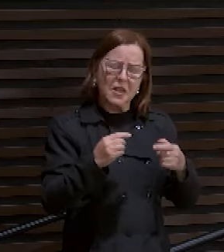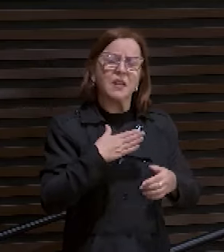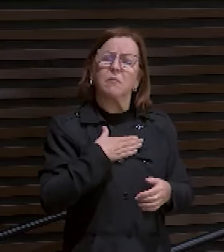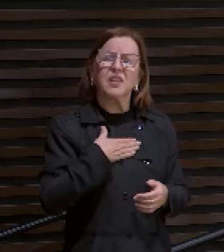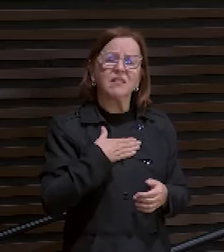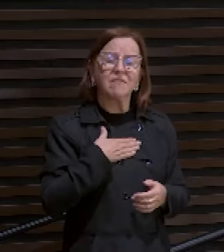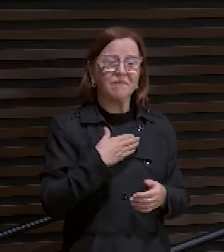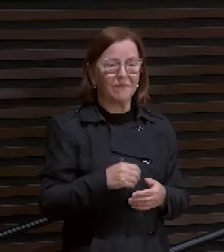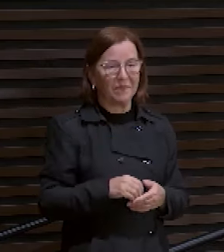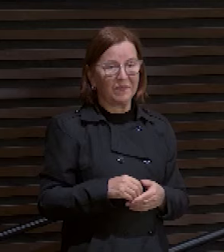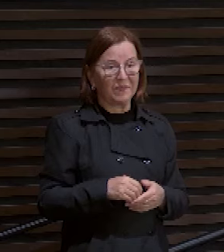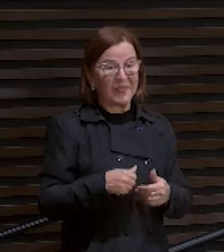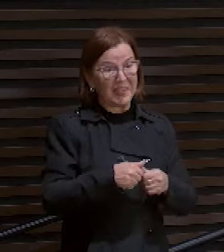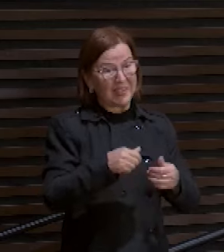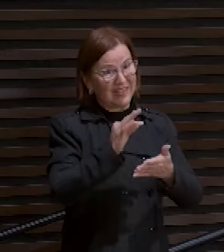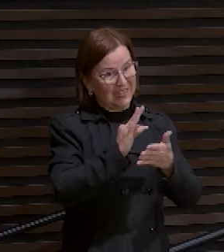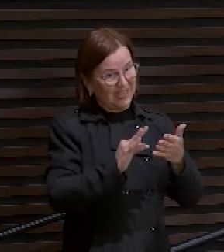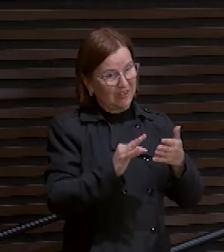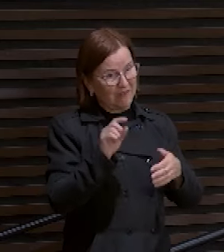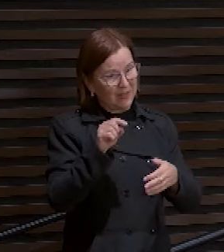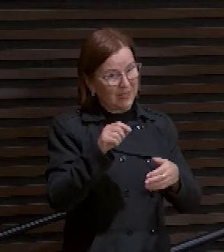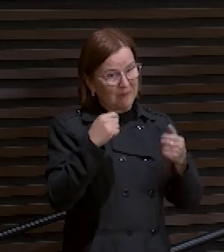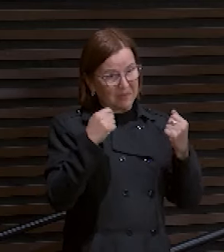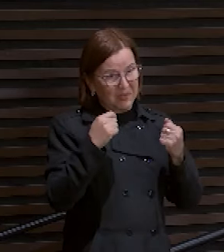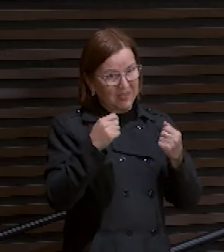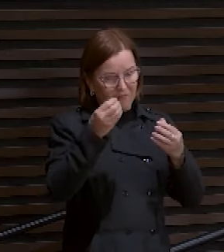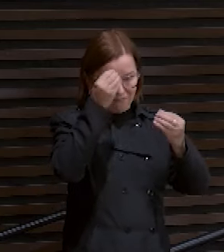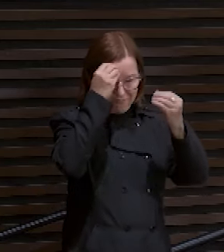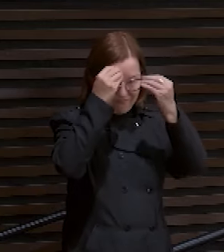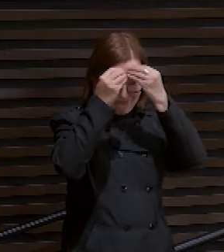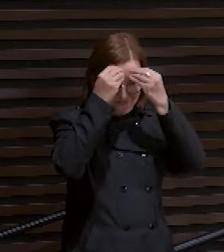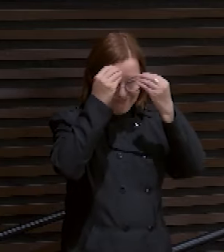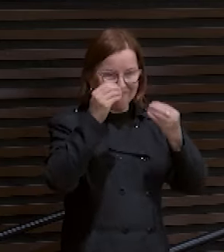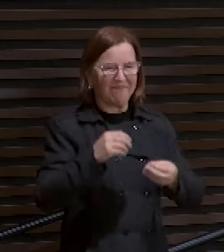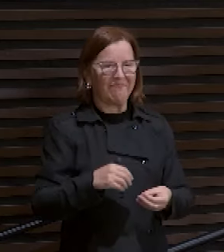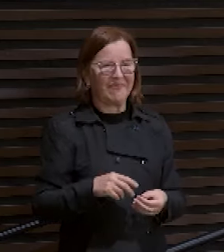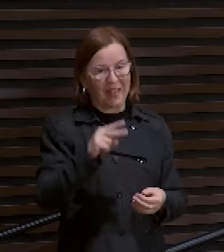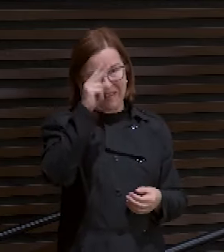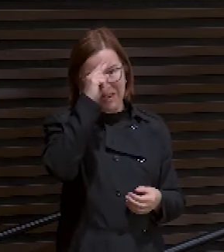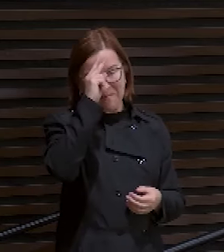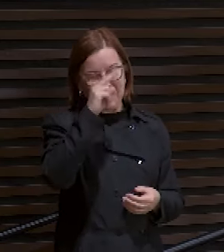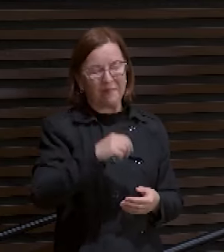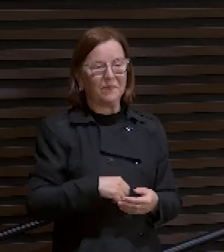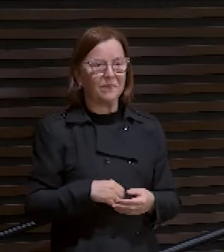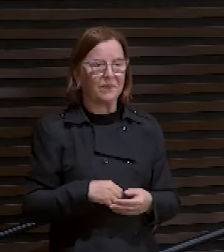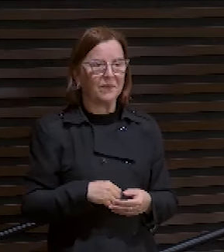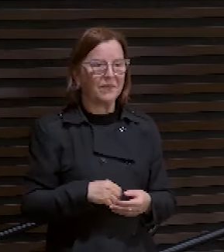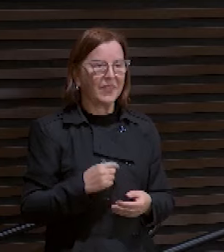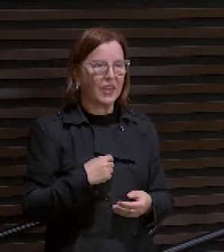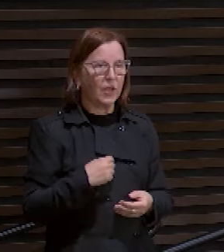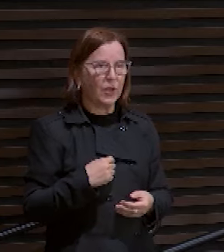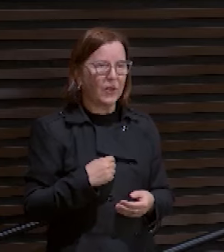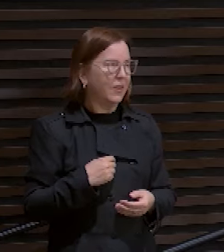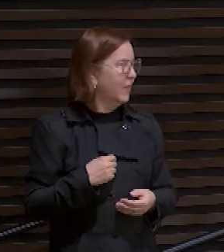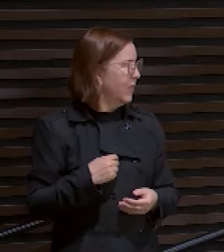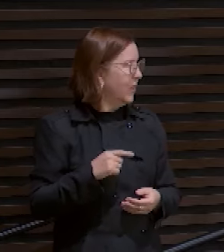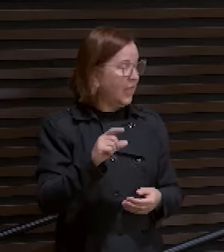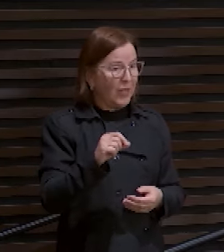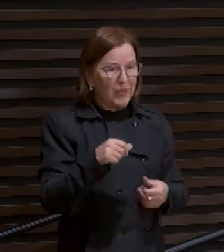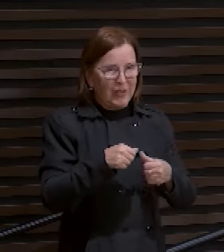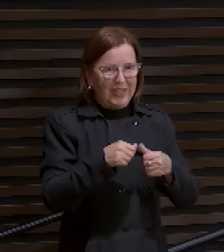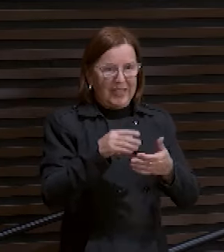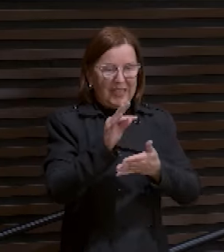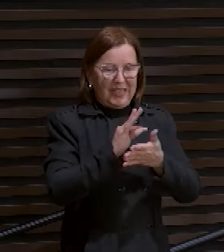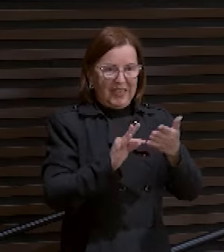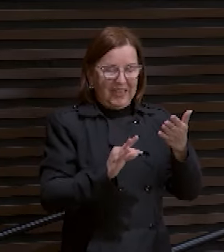Isso aqui é um texto que você precisa ruminar, viu? Eu peguei esses textos, coloquei. A Camila